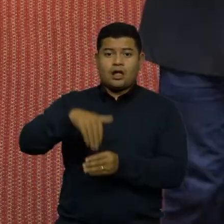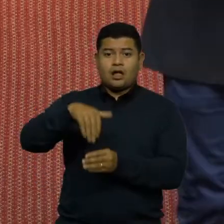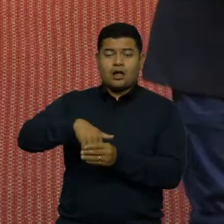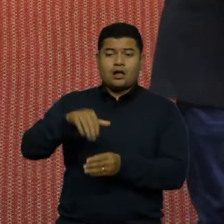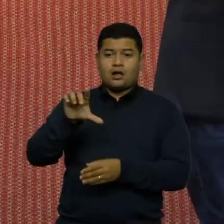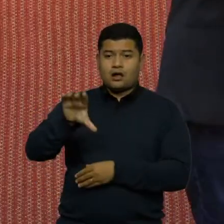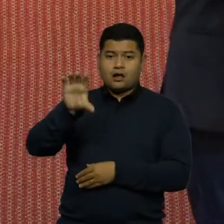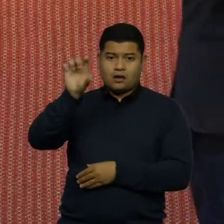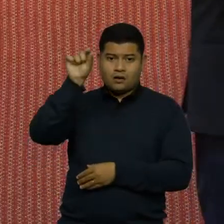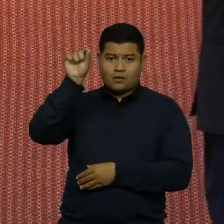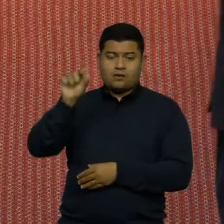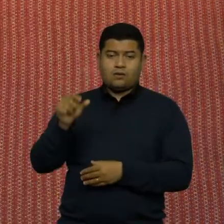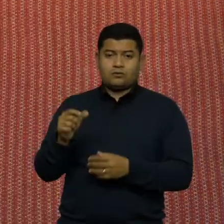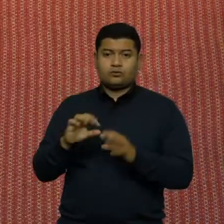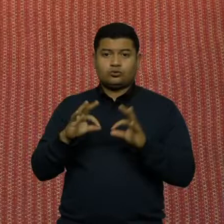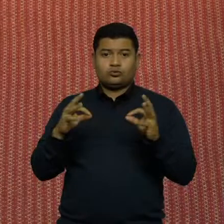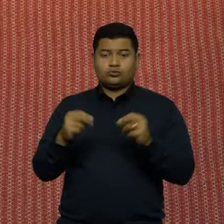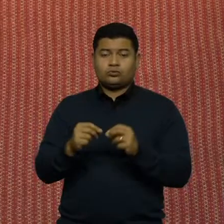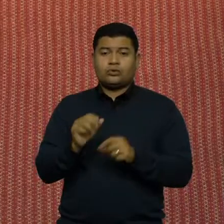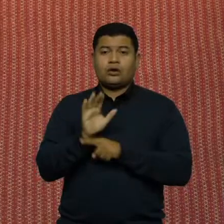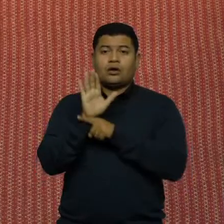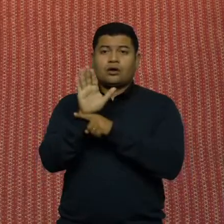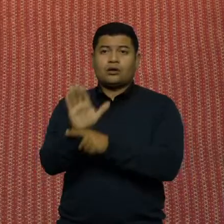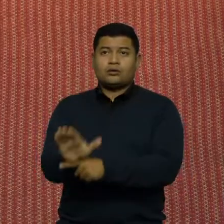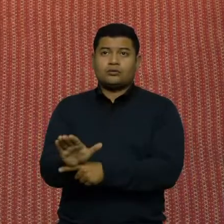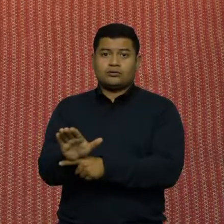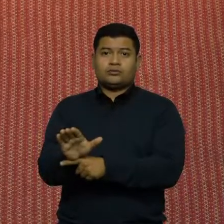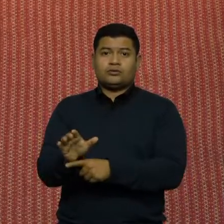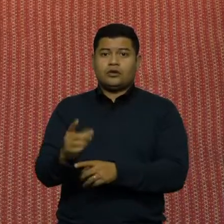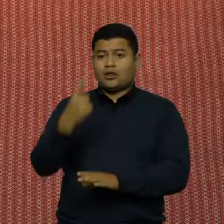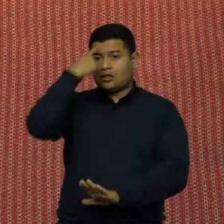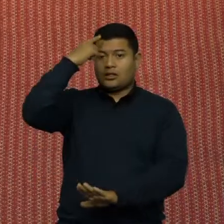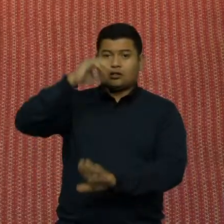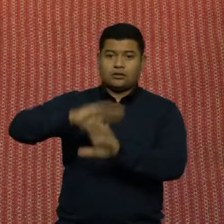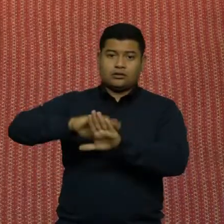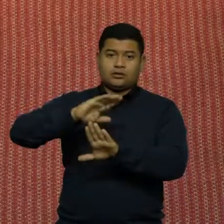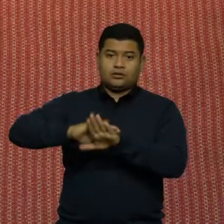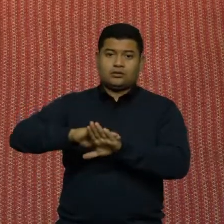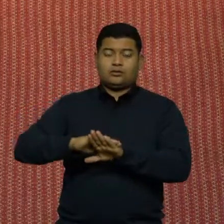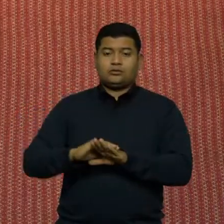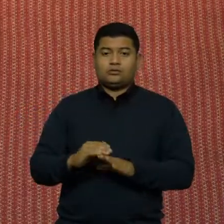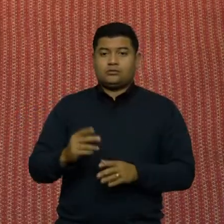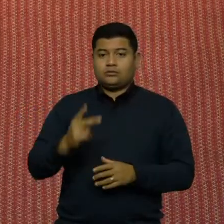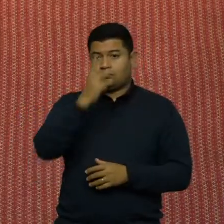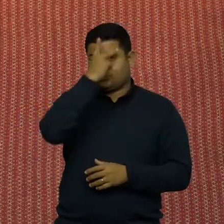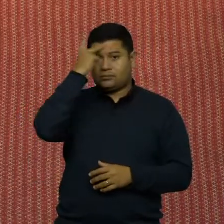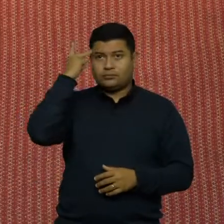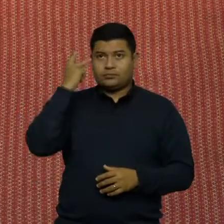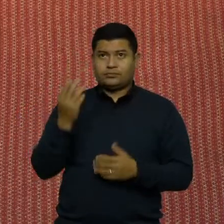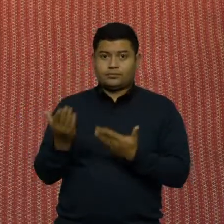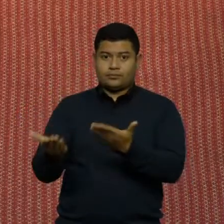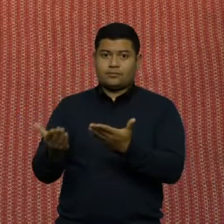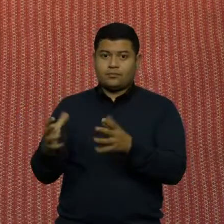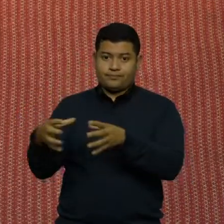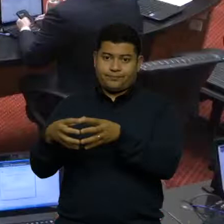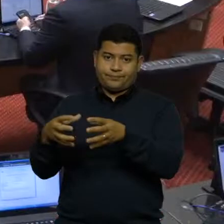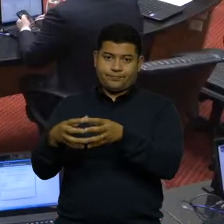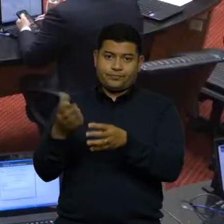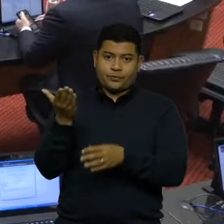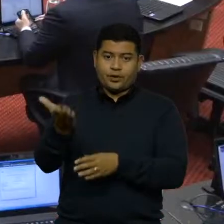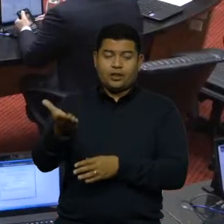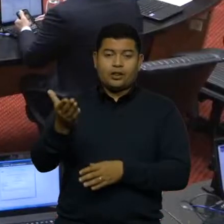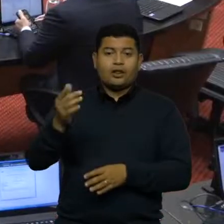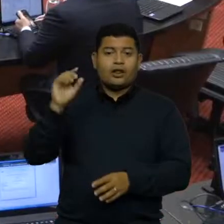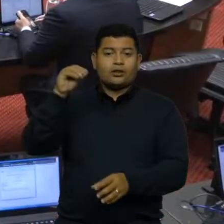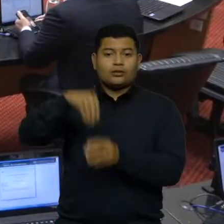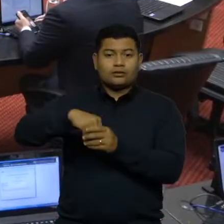feito de forma para beneficiar ideologicamente as pessoas e aquela turma lá e por isso que o meu voto